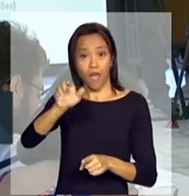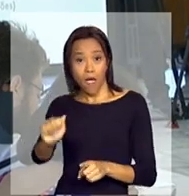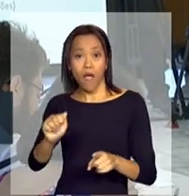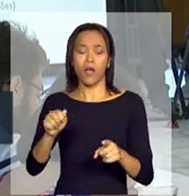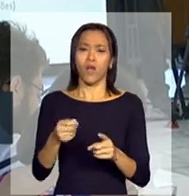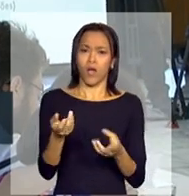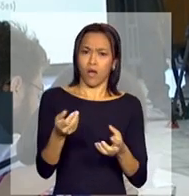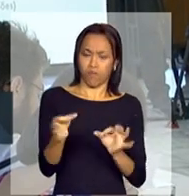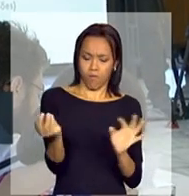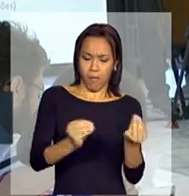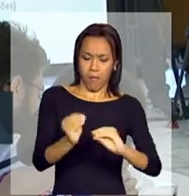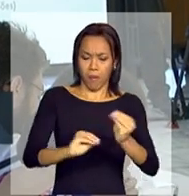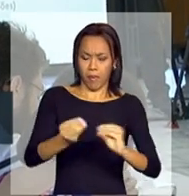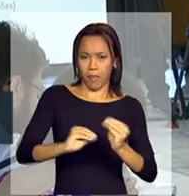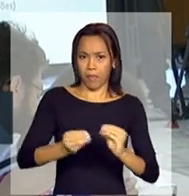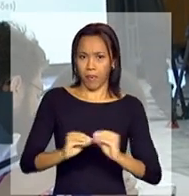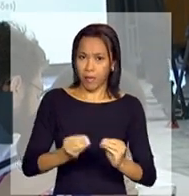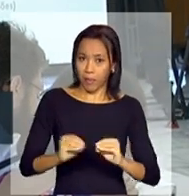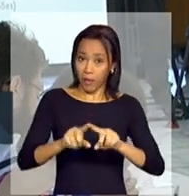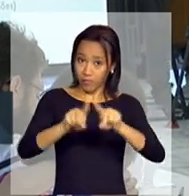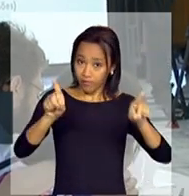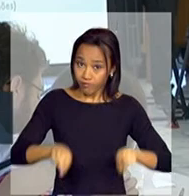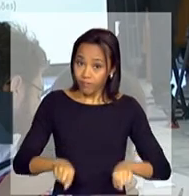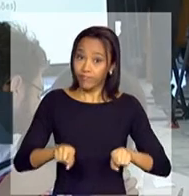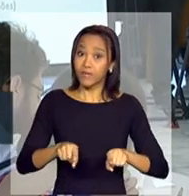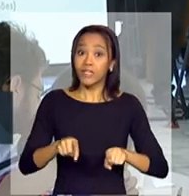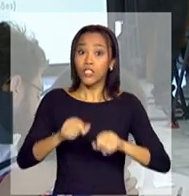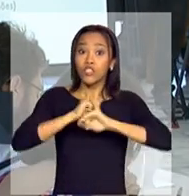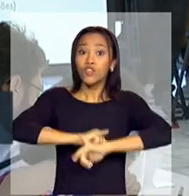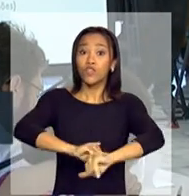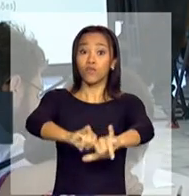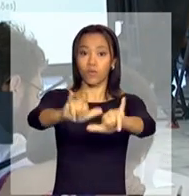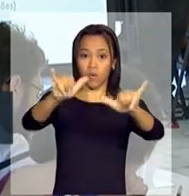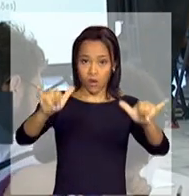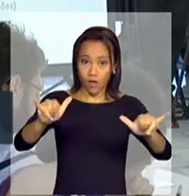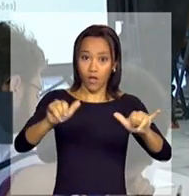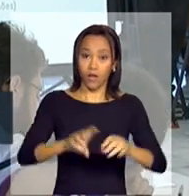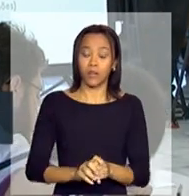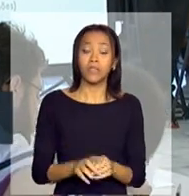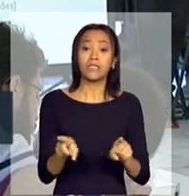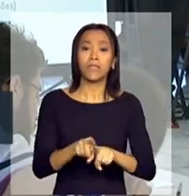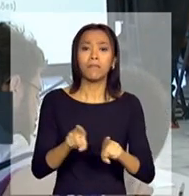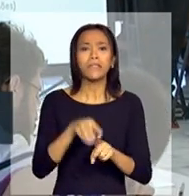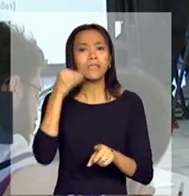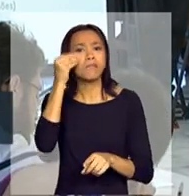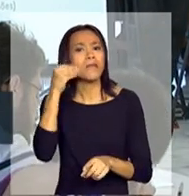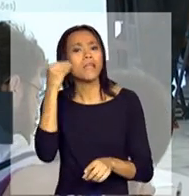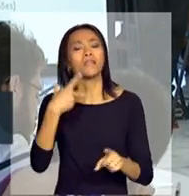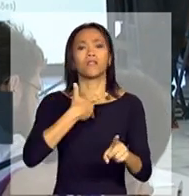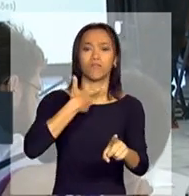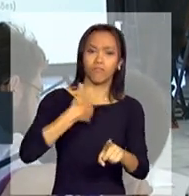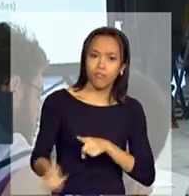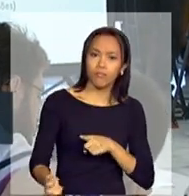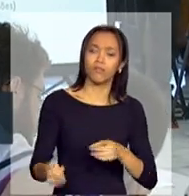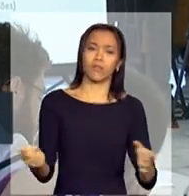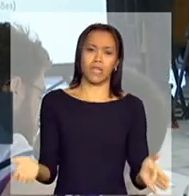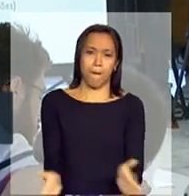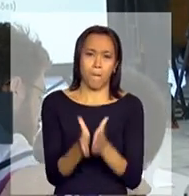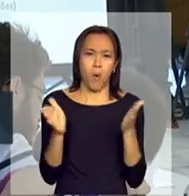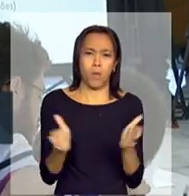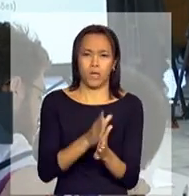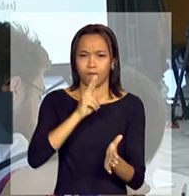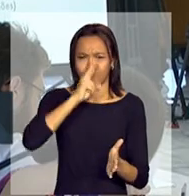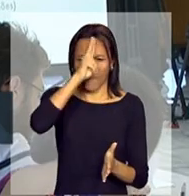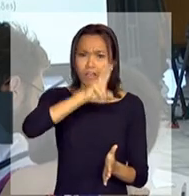memorando para organizar uma base virtual de lançamento de experiências de superação da extrema pobreza, que vai ser